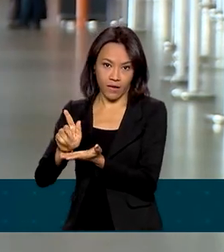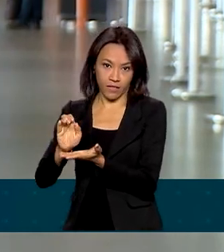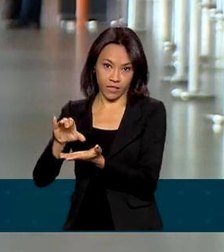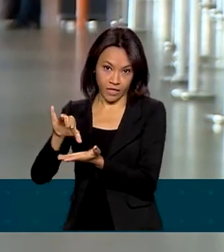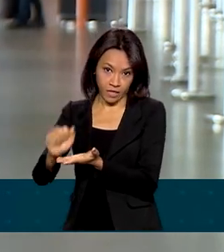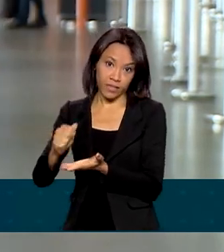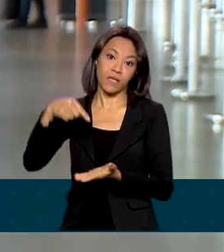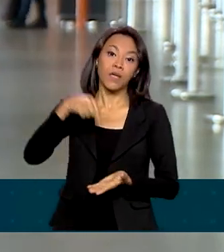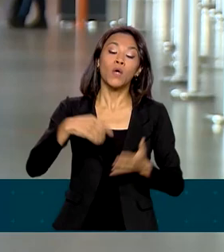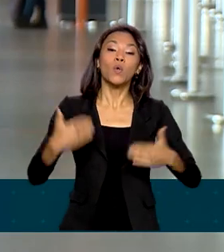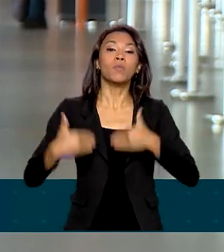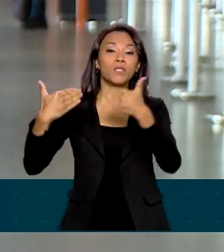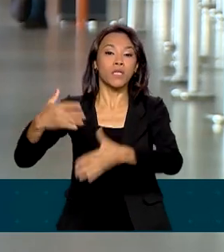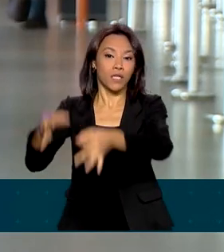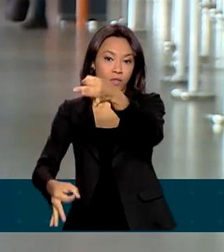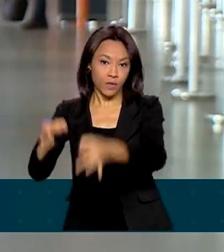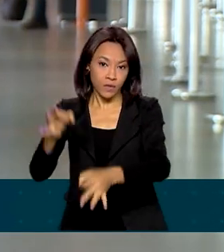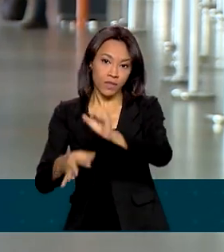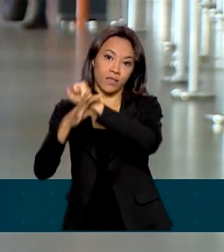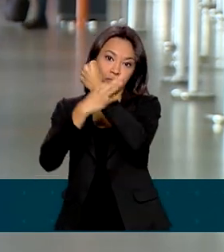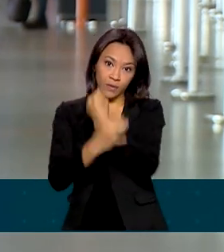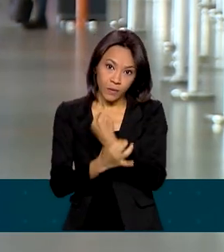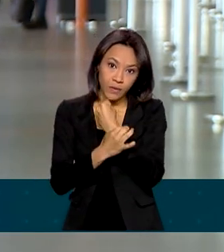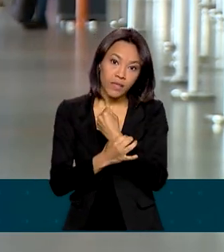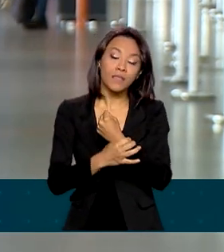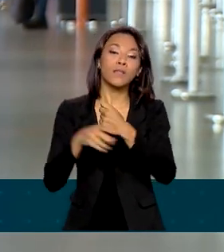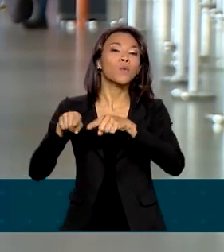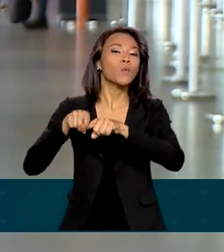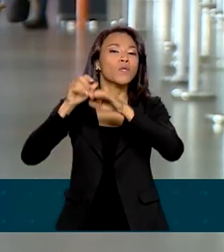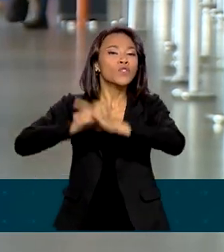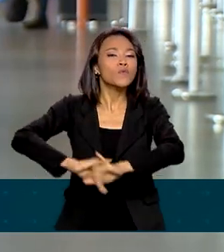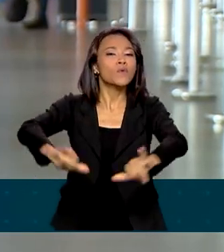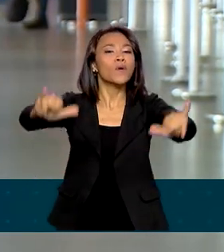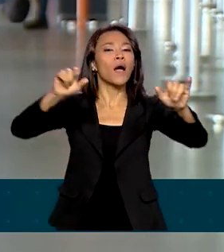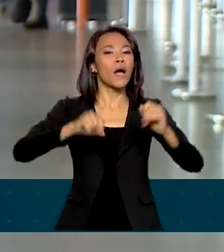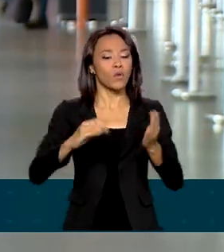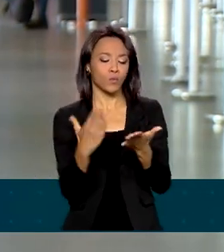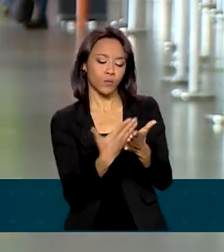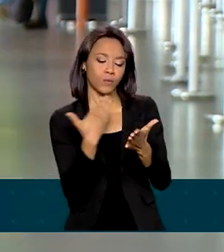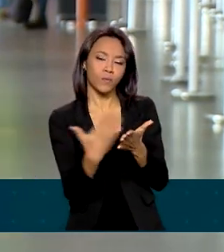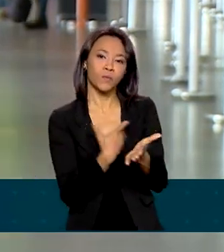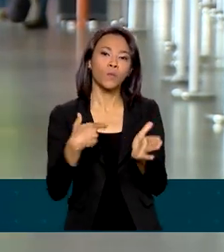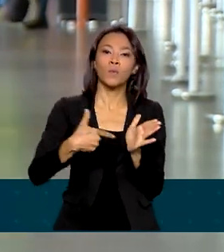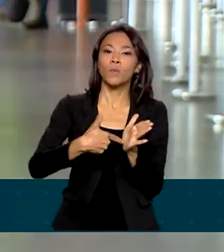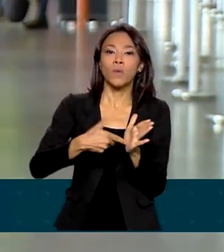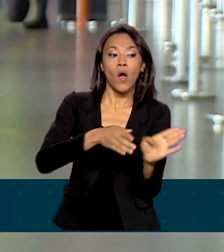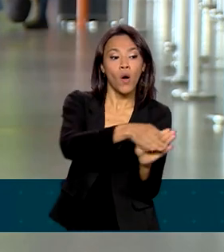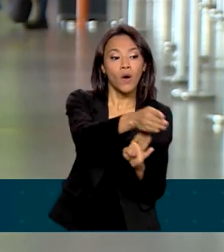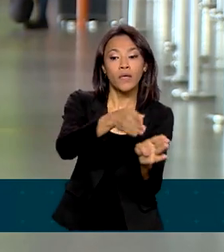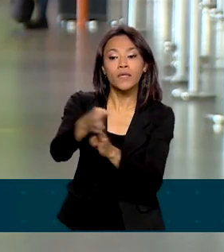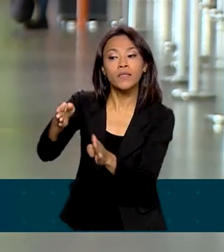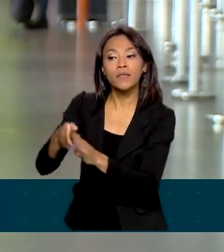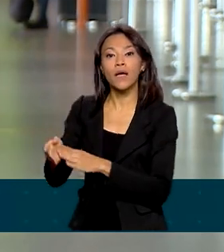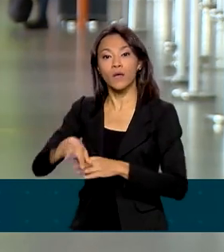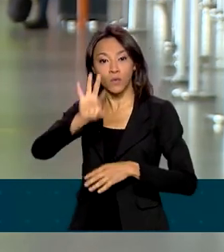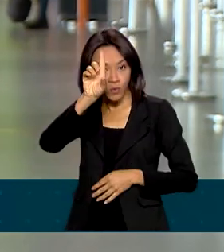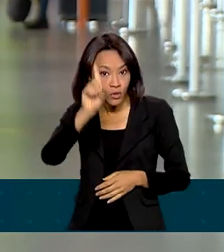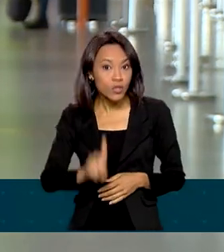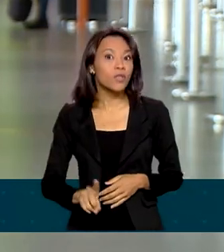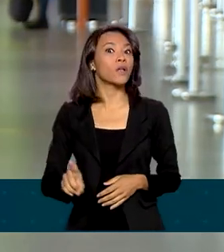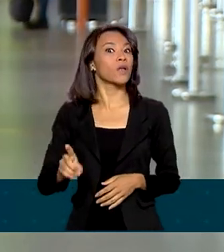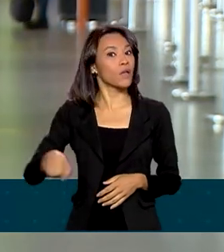e da Justiça e Segurança Pública lançaram uma publicação para informar os direitos e